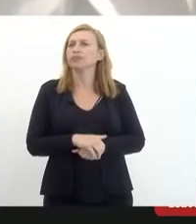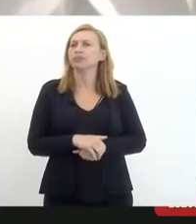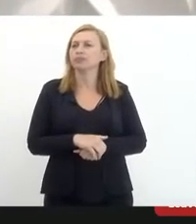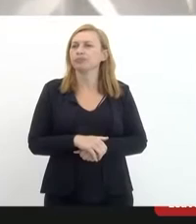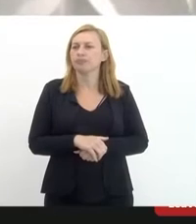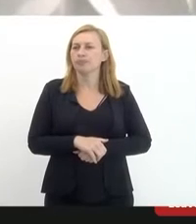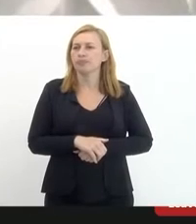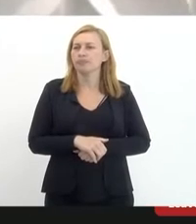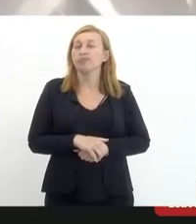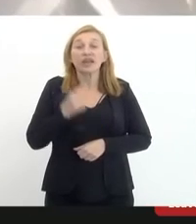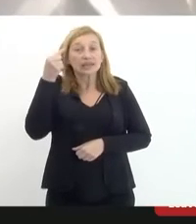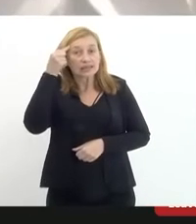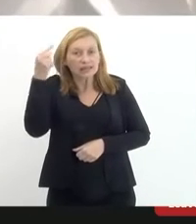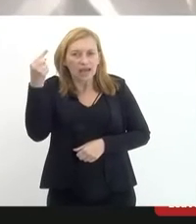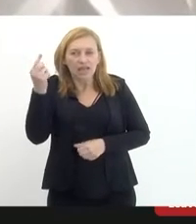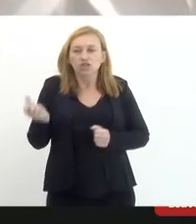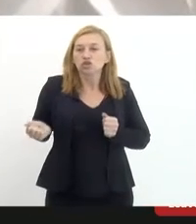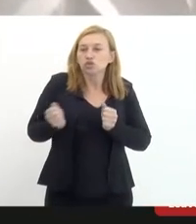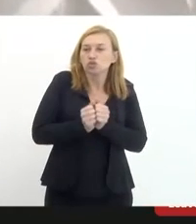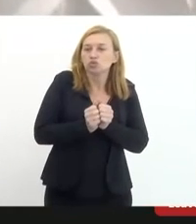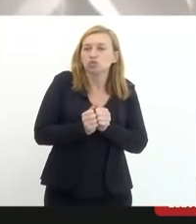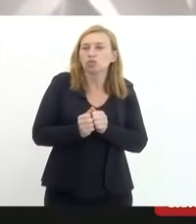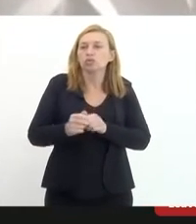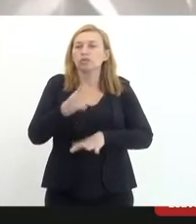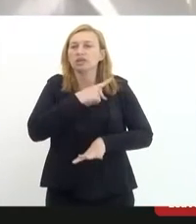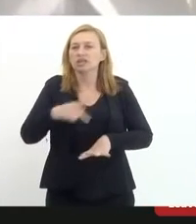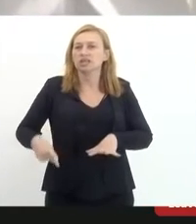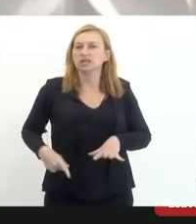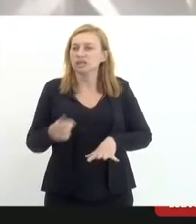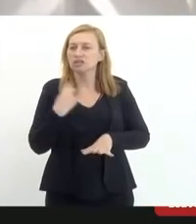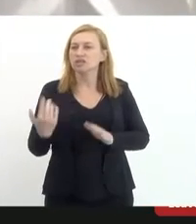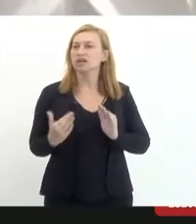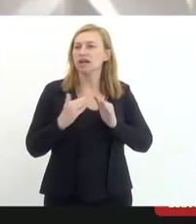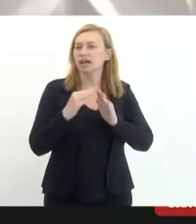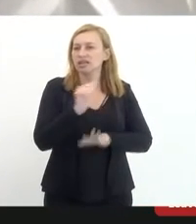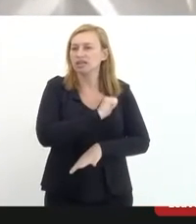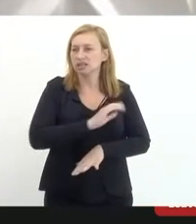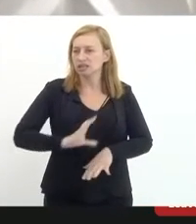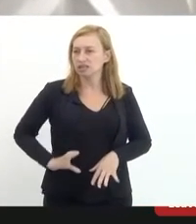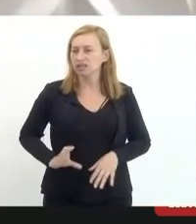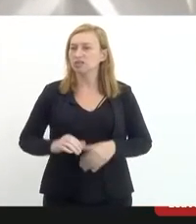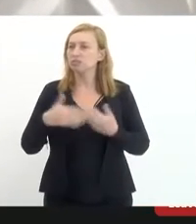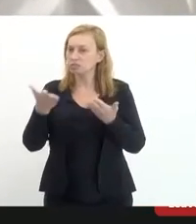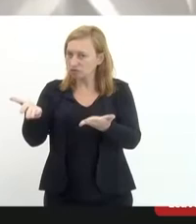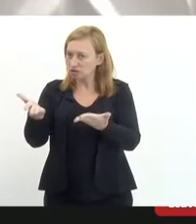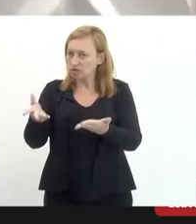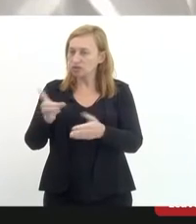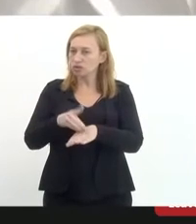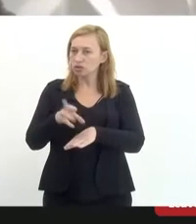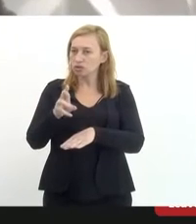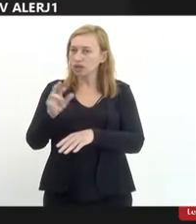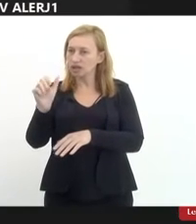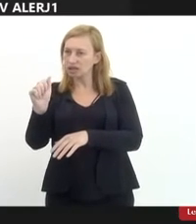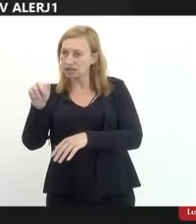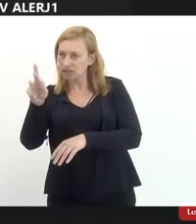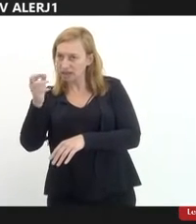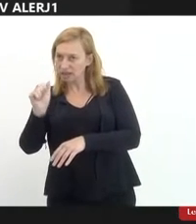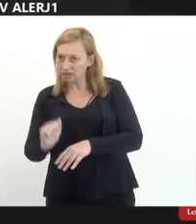ideia junto ao presidente da nossa casa, deputado André Ciciriano. Por favor, doutora Andréia.